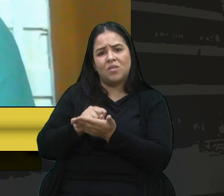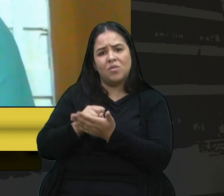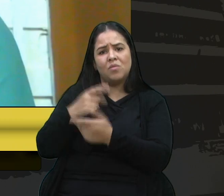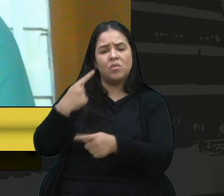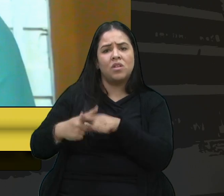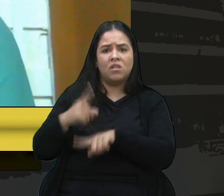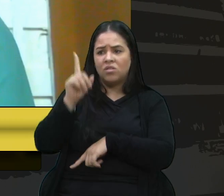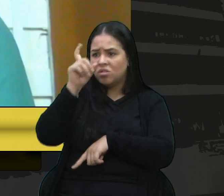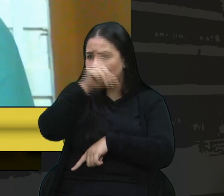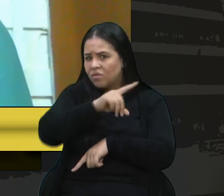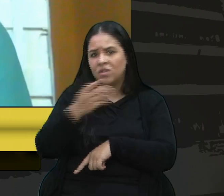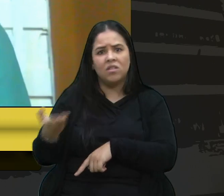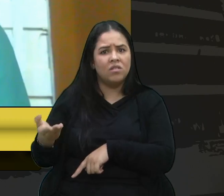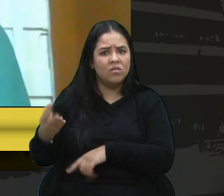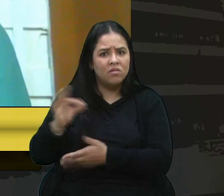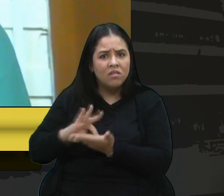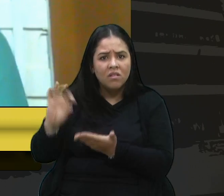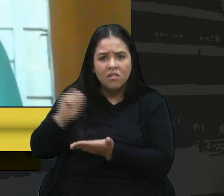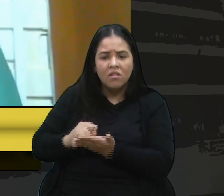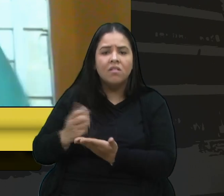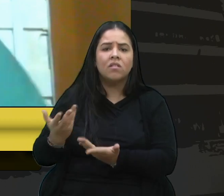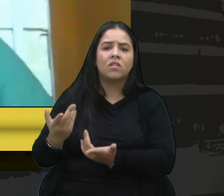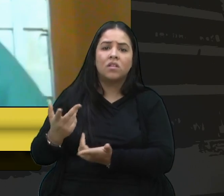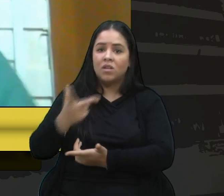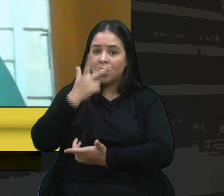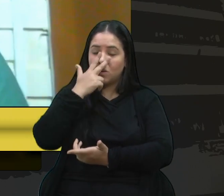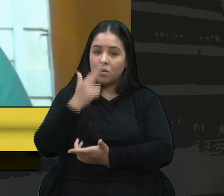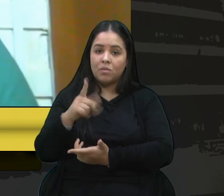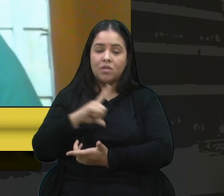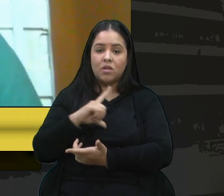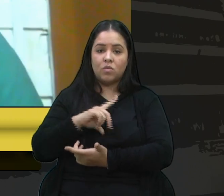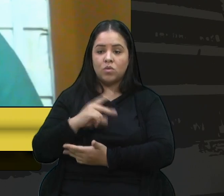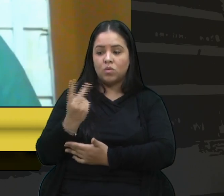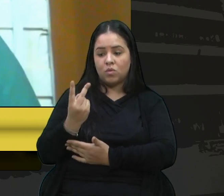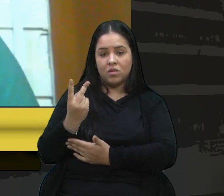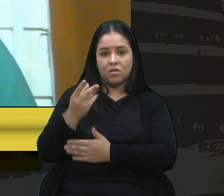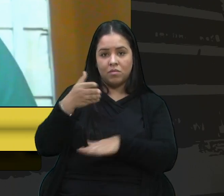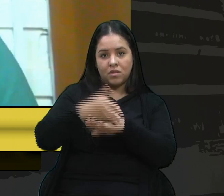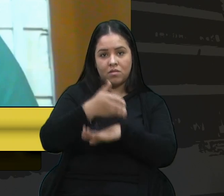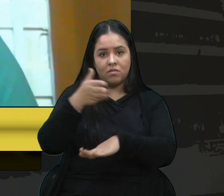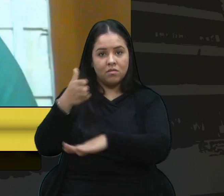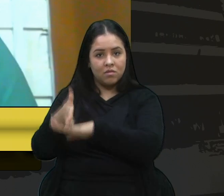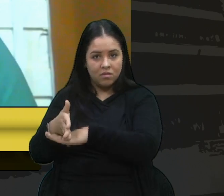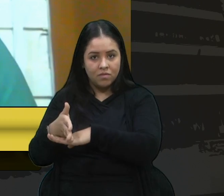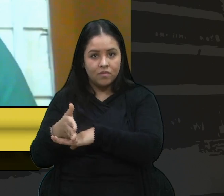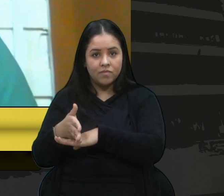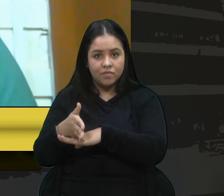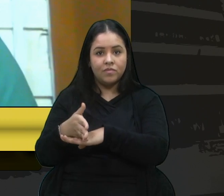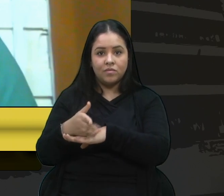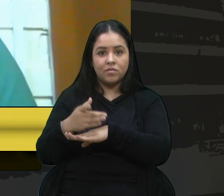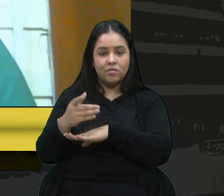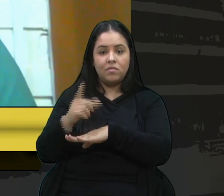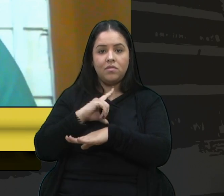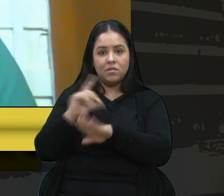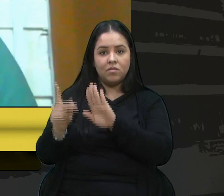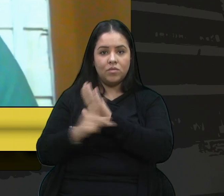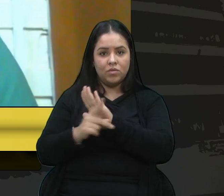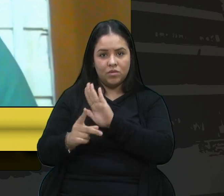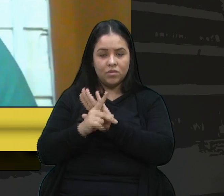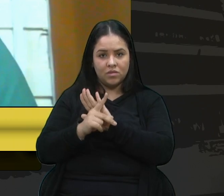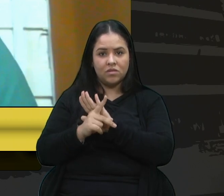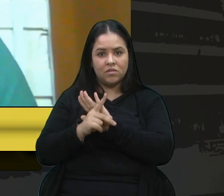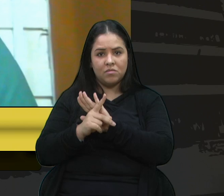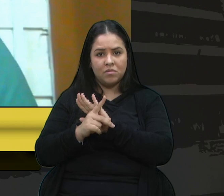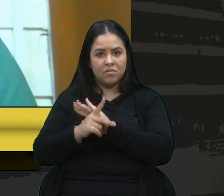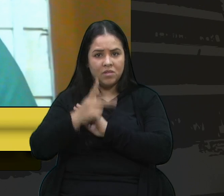dificuldade muito grande. Fora, como eu disse, os dois canais de participação para tratar sobre a questão das concessões de rodovias, me parece